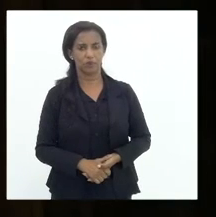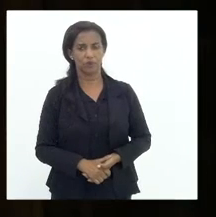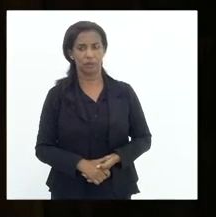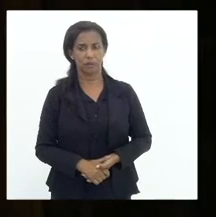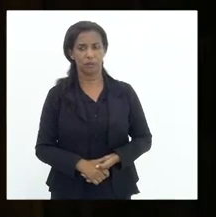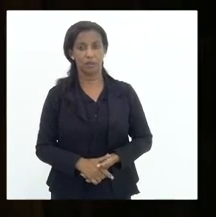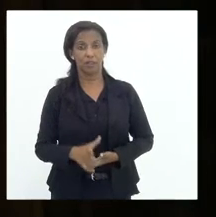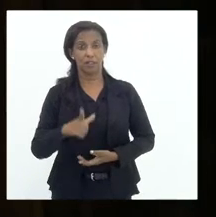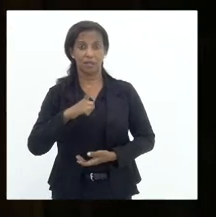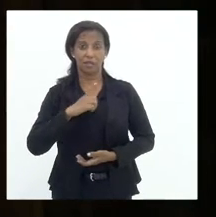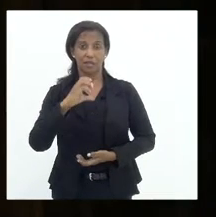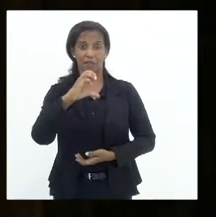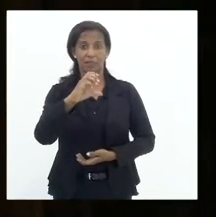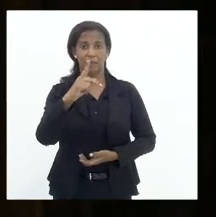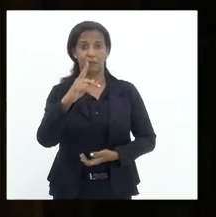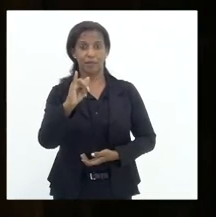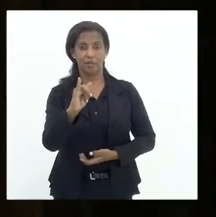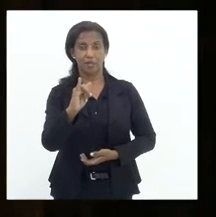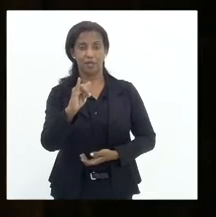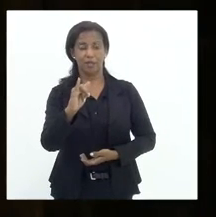Tem a CPI da Covid,